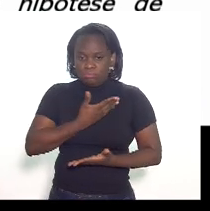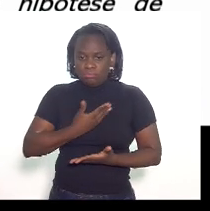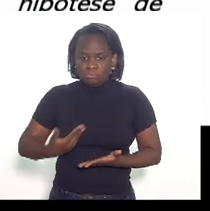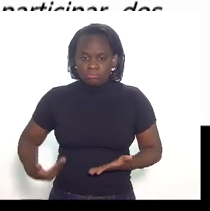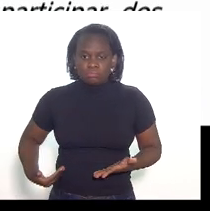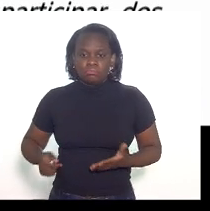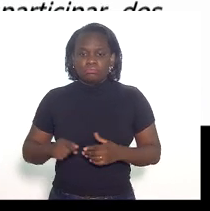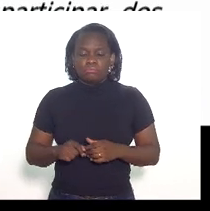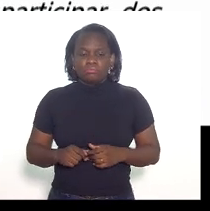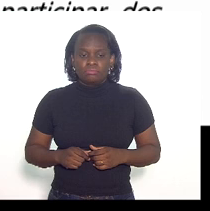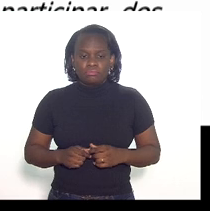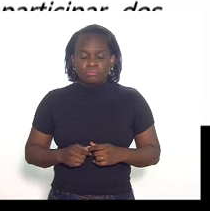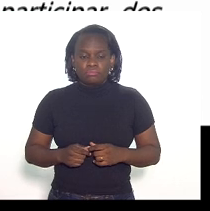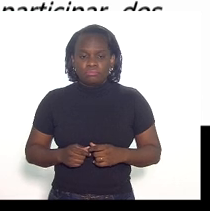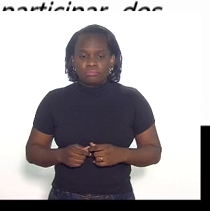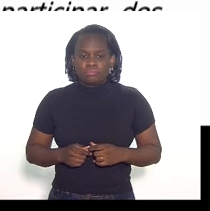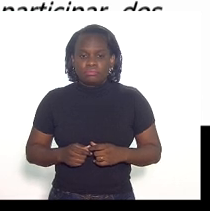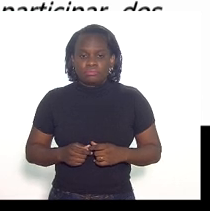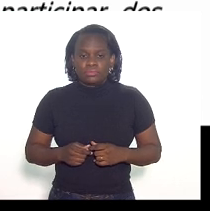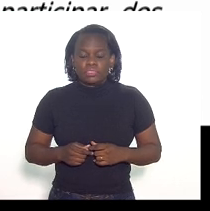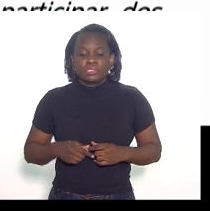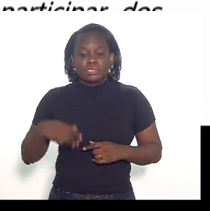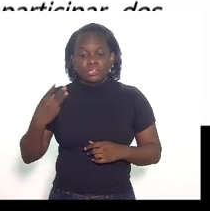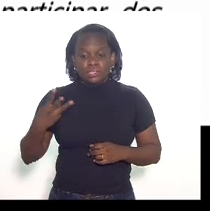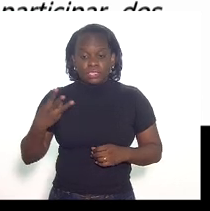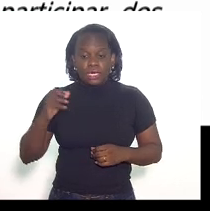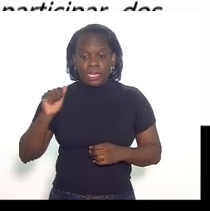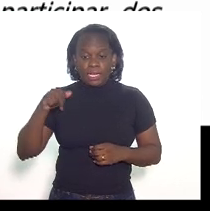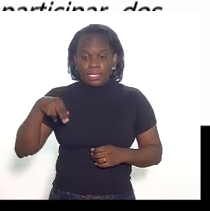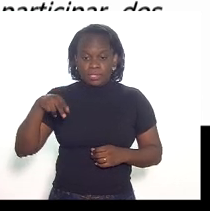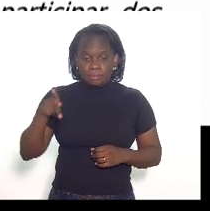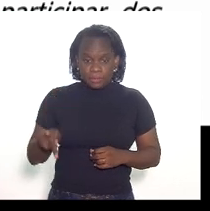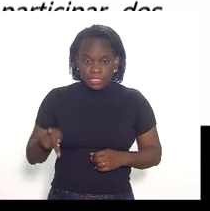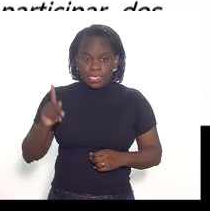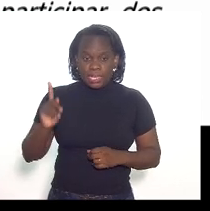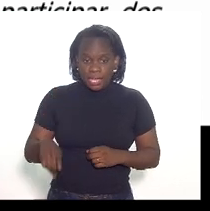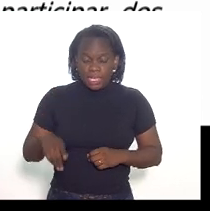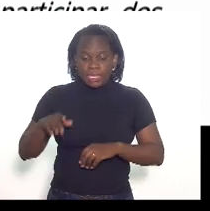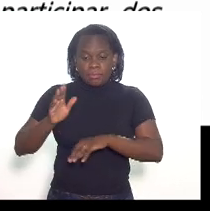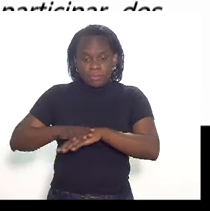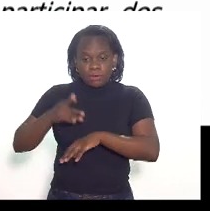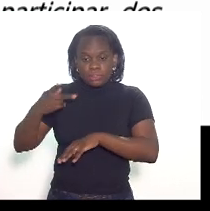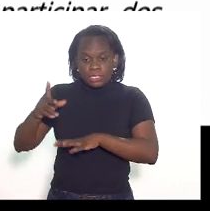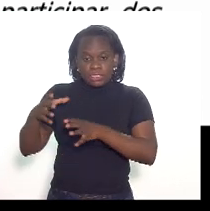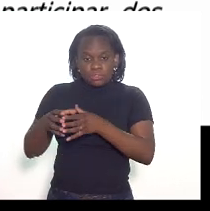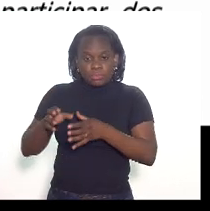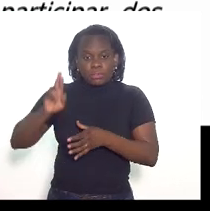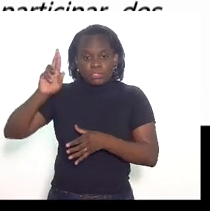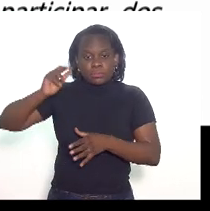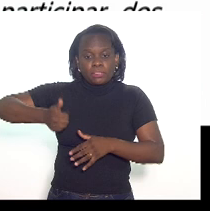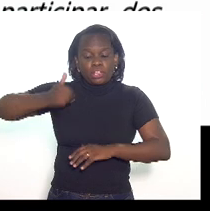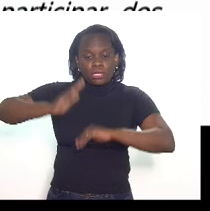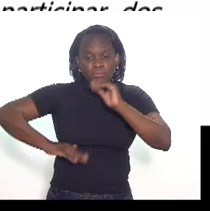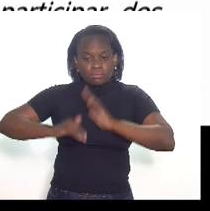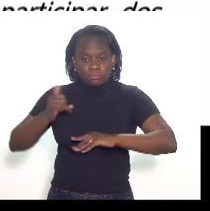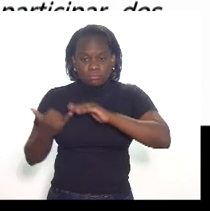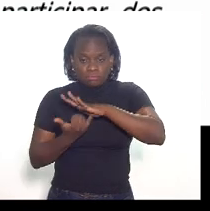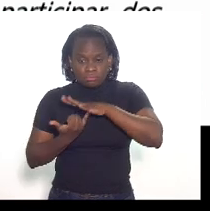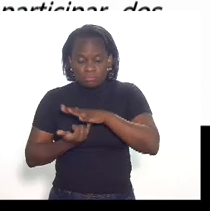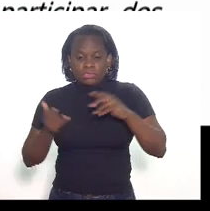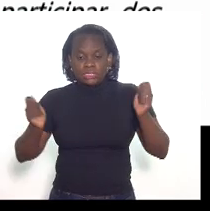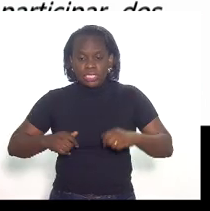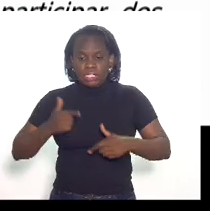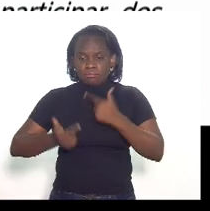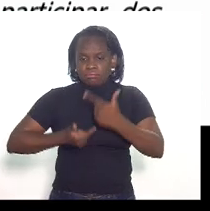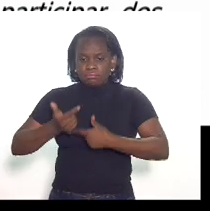governamentais terceiro a ANP é um ente com melhor capacidade institucional para exercer a